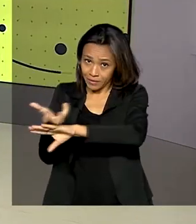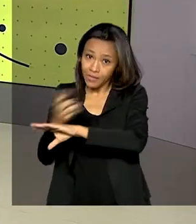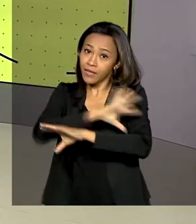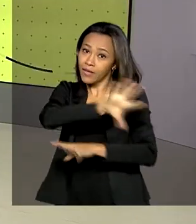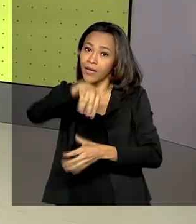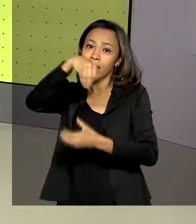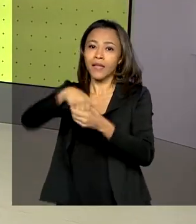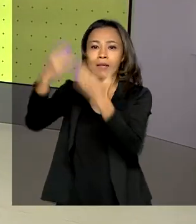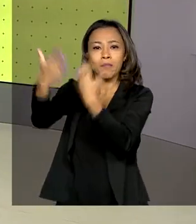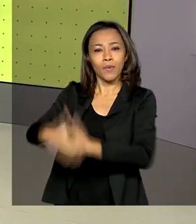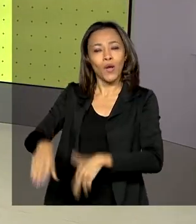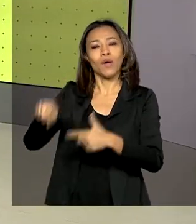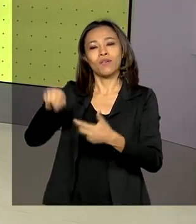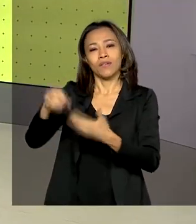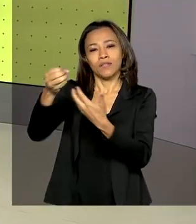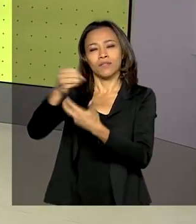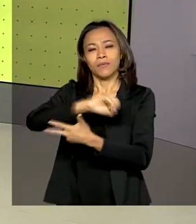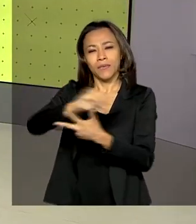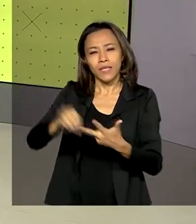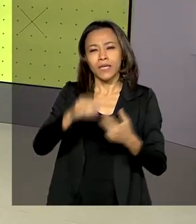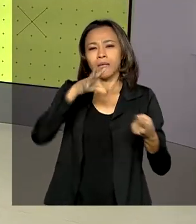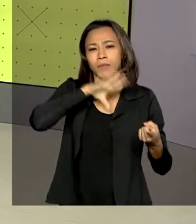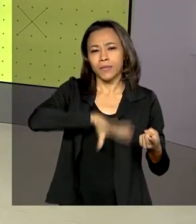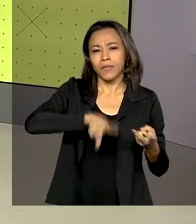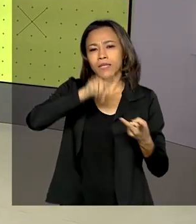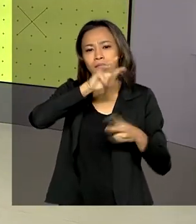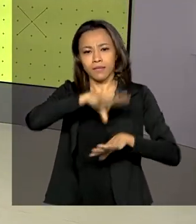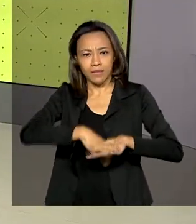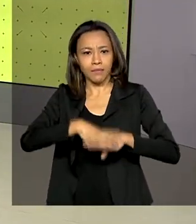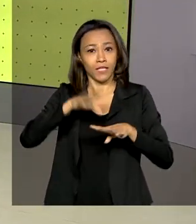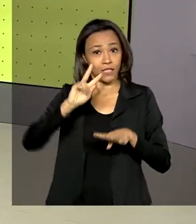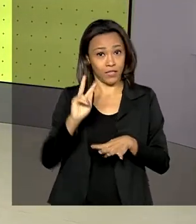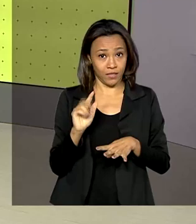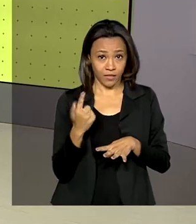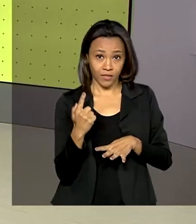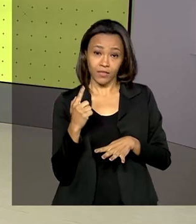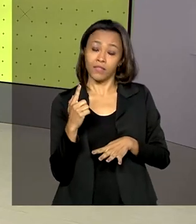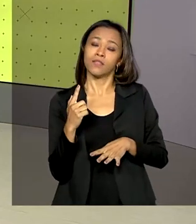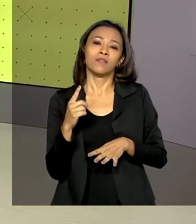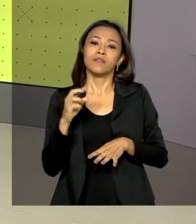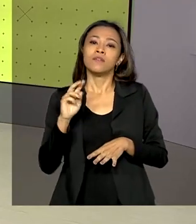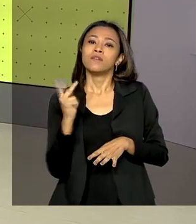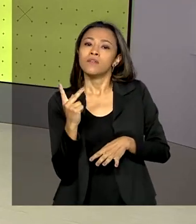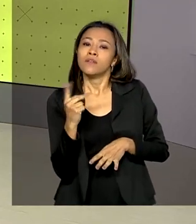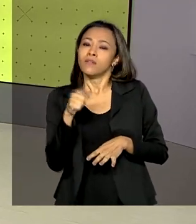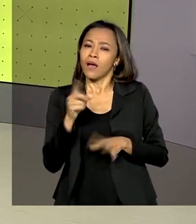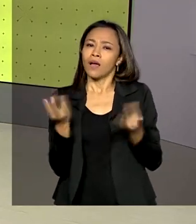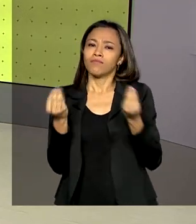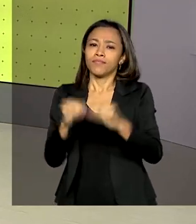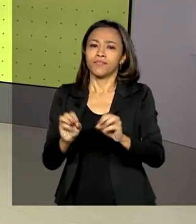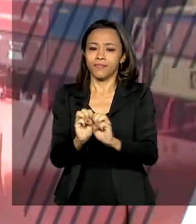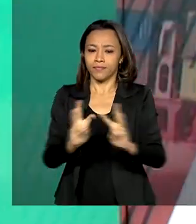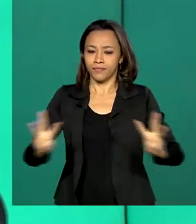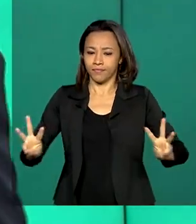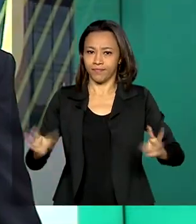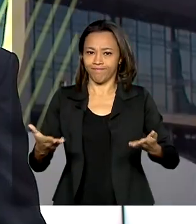Enem, como português, matemática, história e geografia. O edital está disponível na página do INEP.